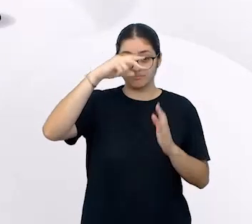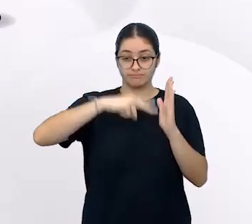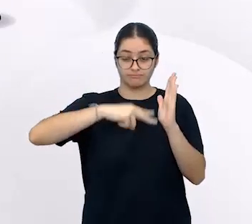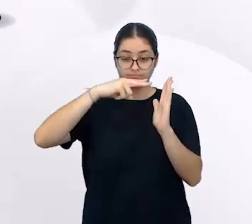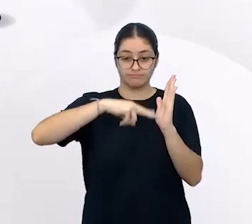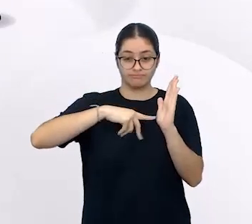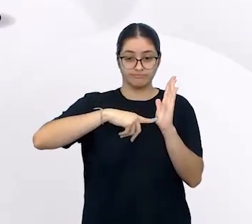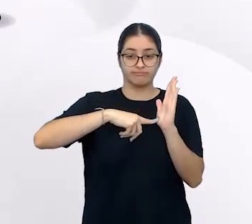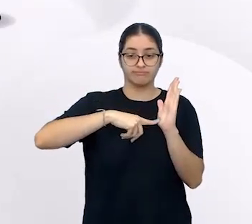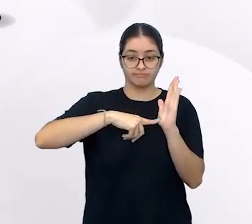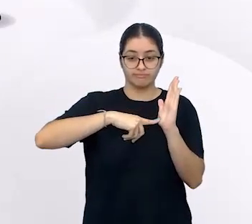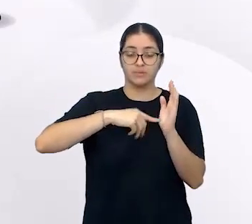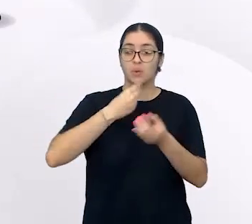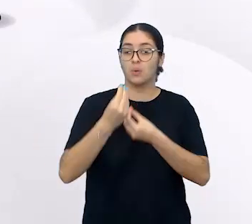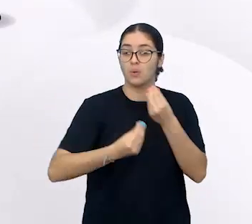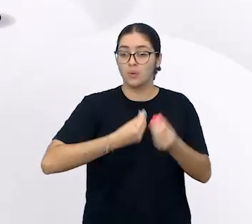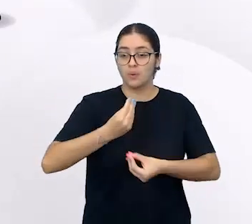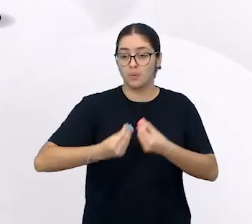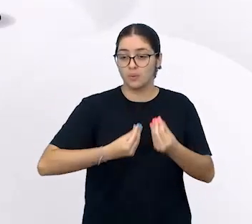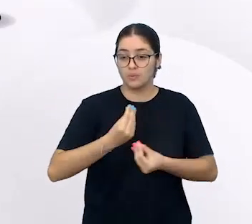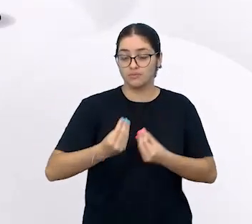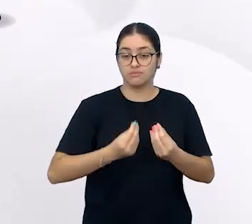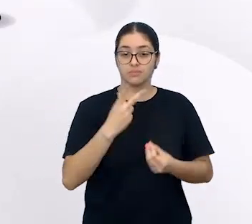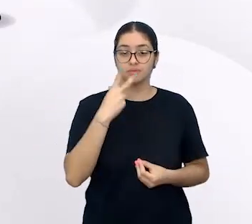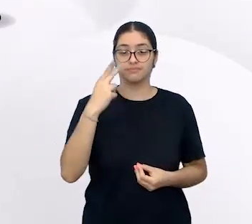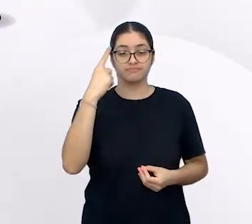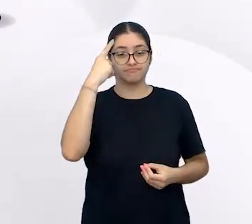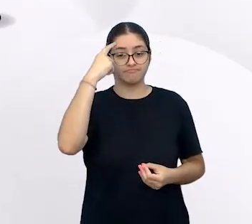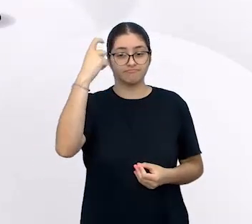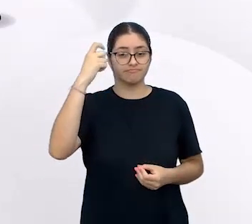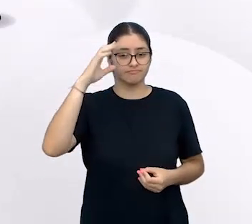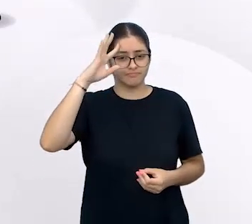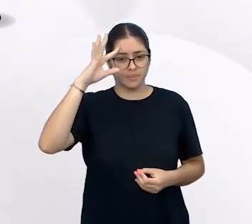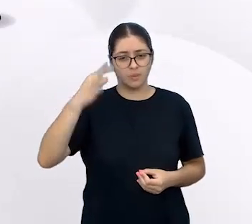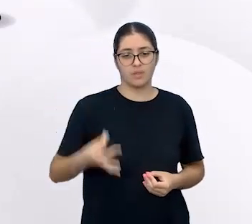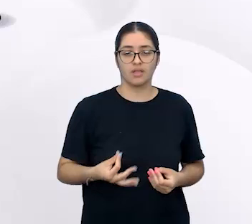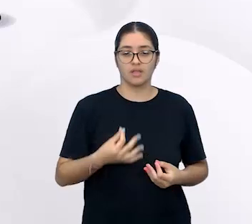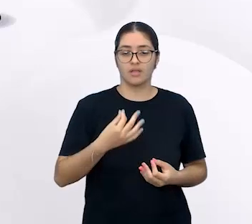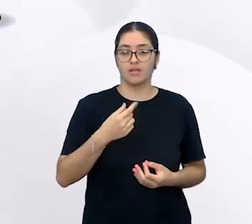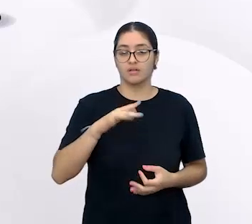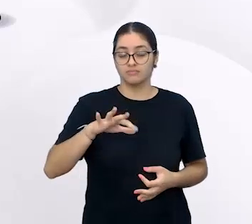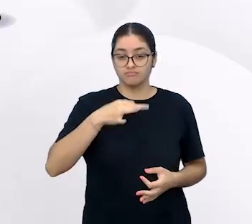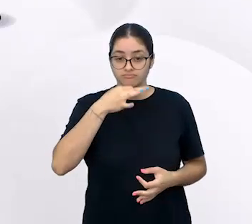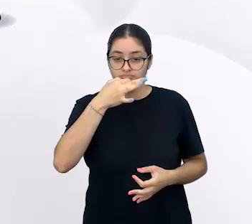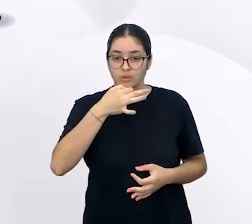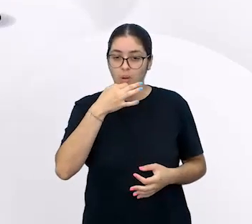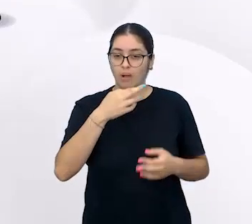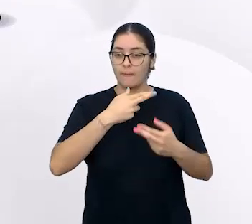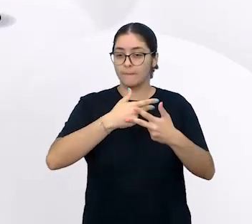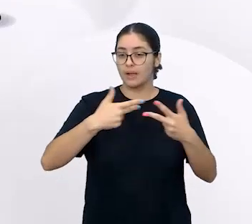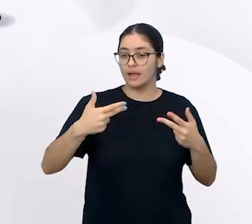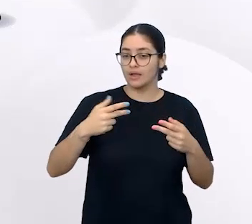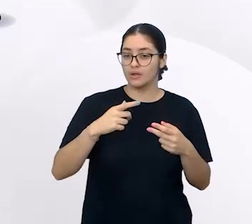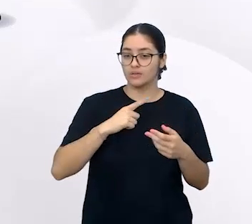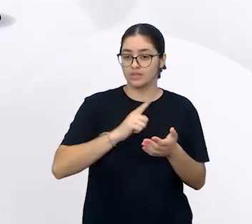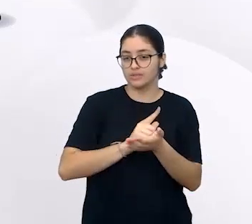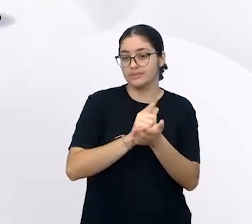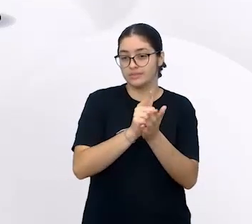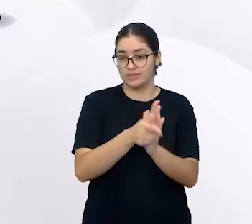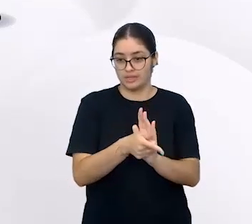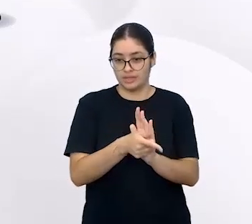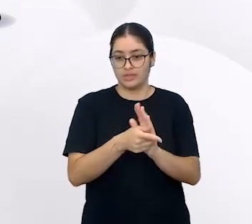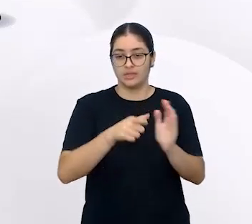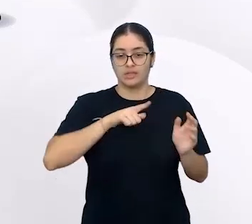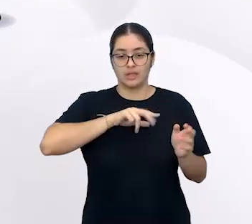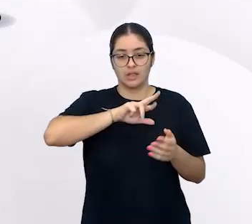que passa a ideia de compreender, analisar criticamente os diferentes gêneros que circulam